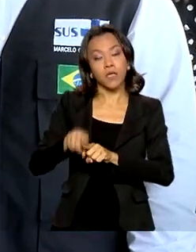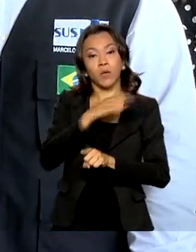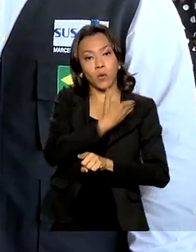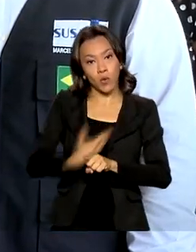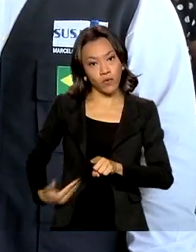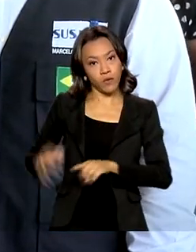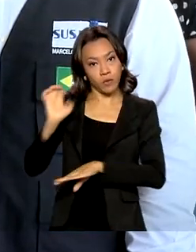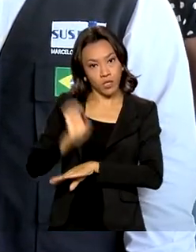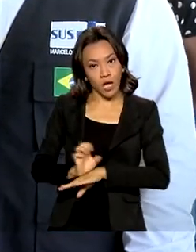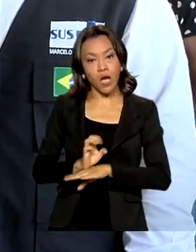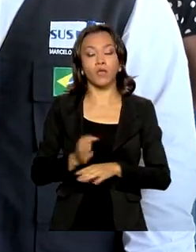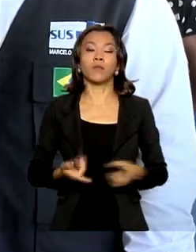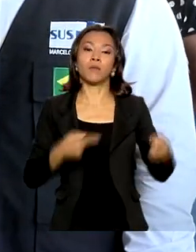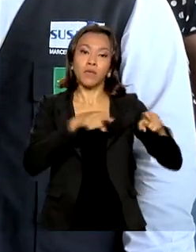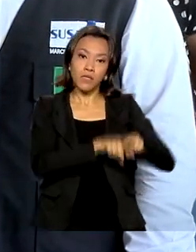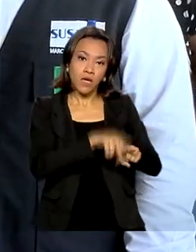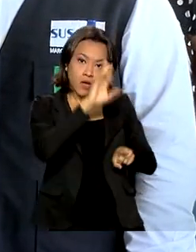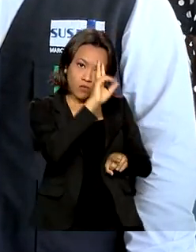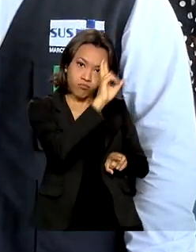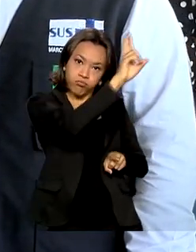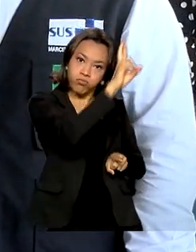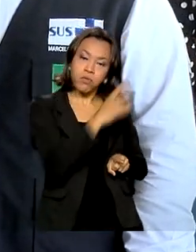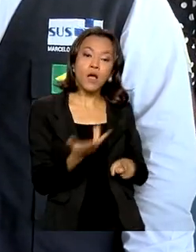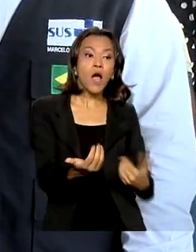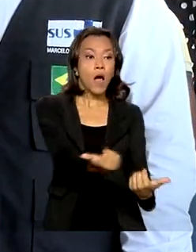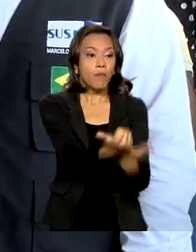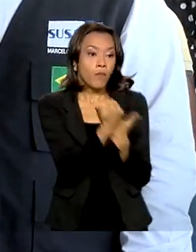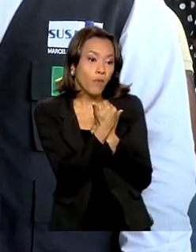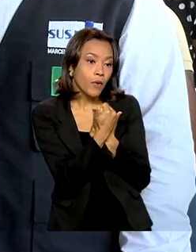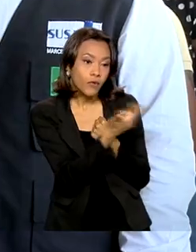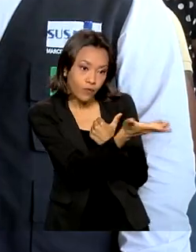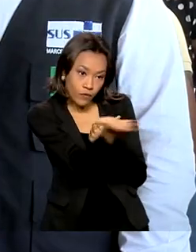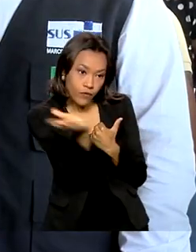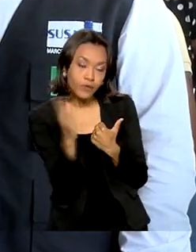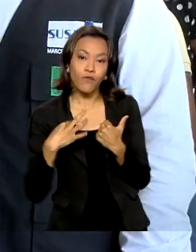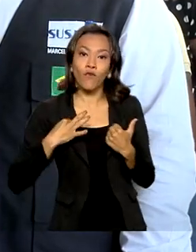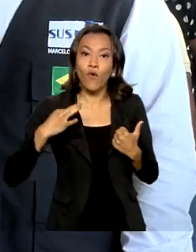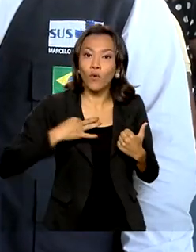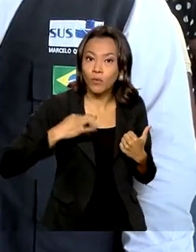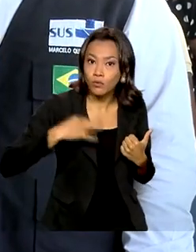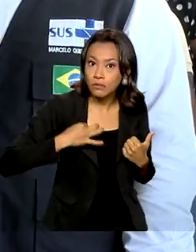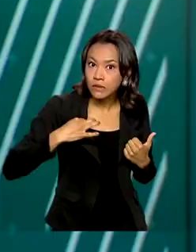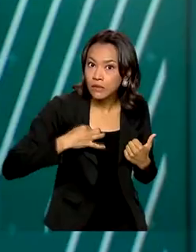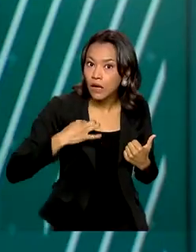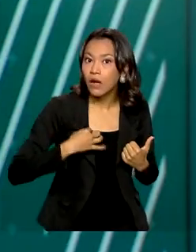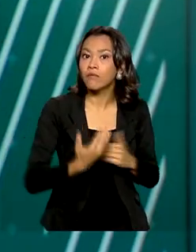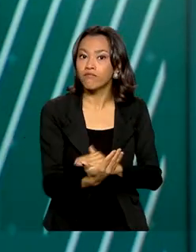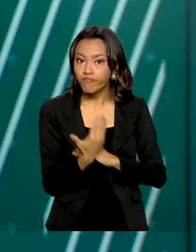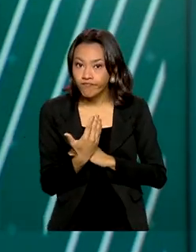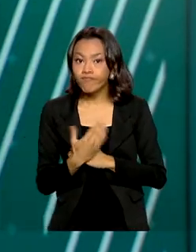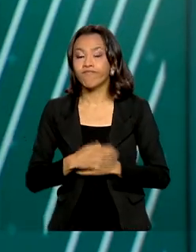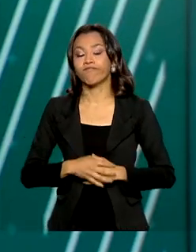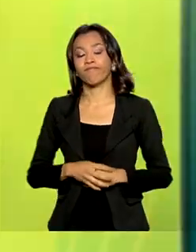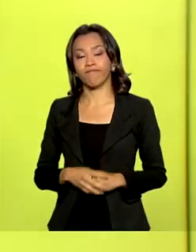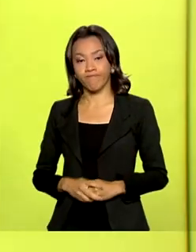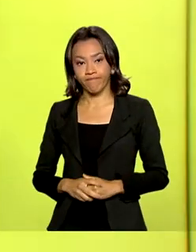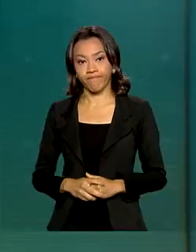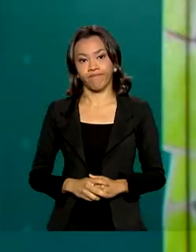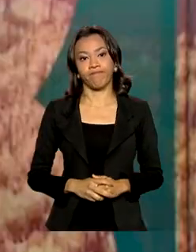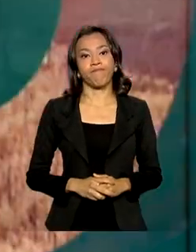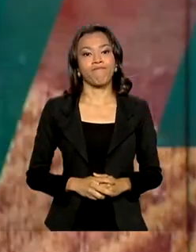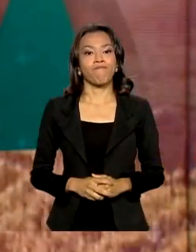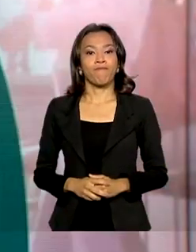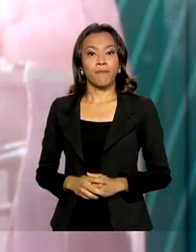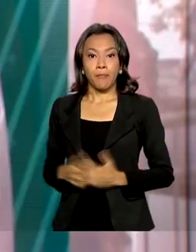municipais, com a ajuda de todos os voluntários que têm feito uma grande diferença nesse momento. E o